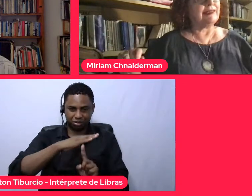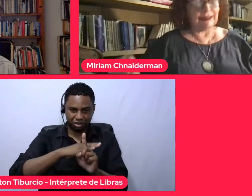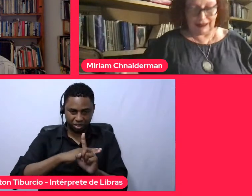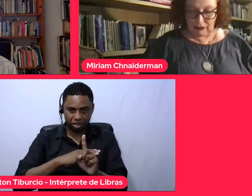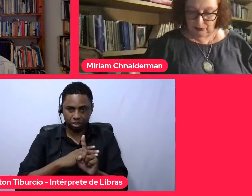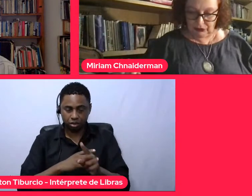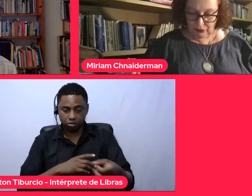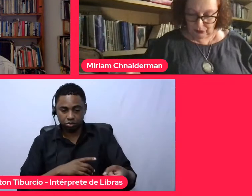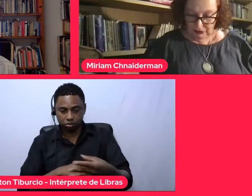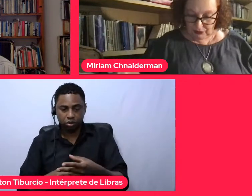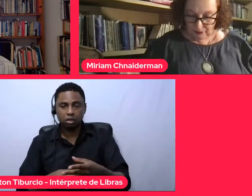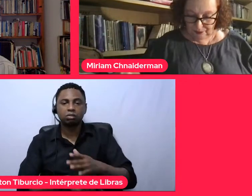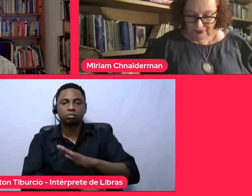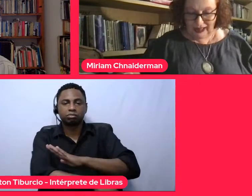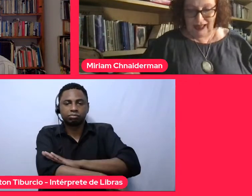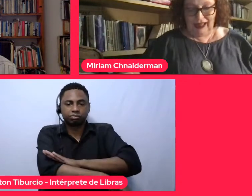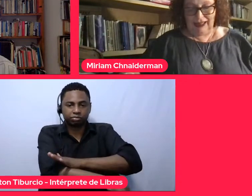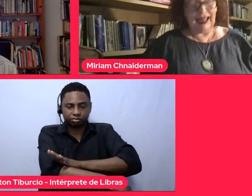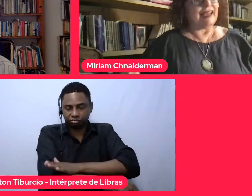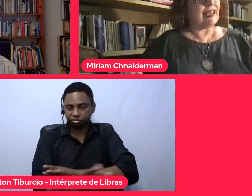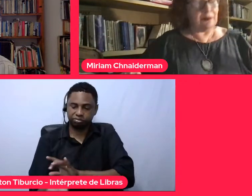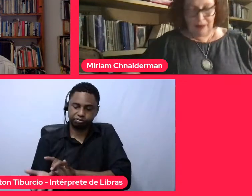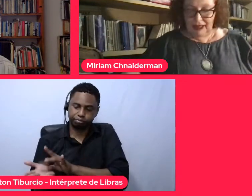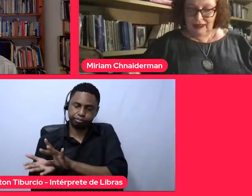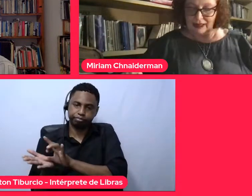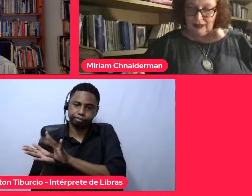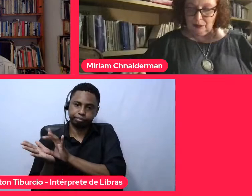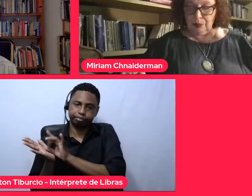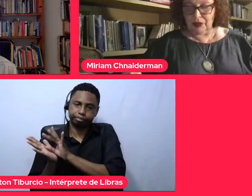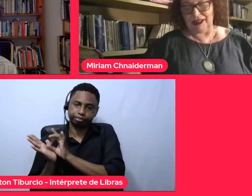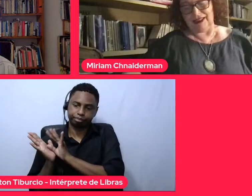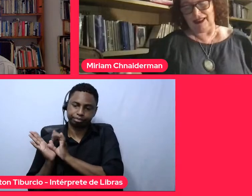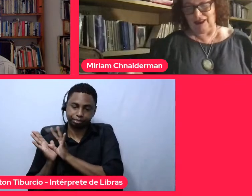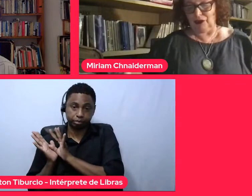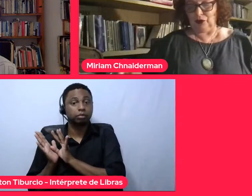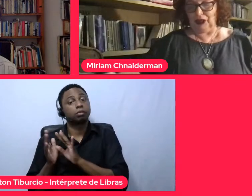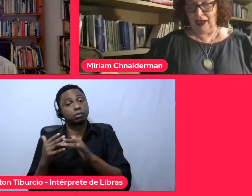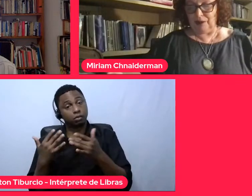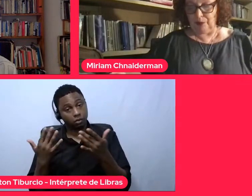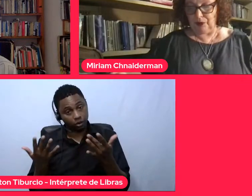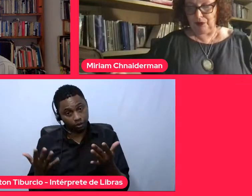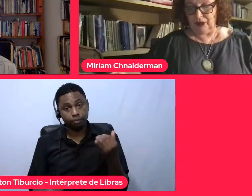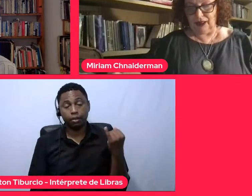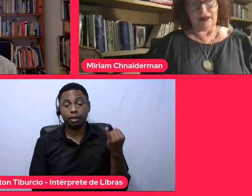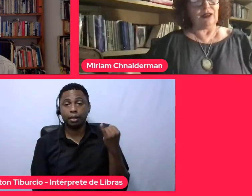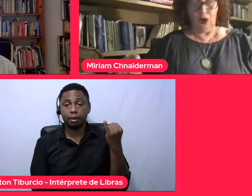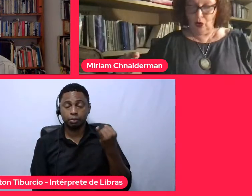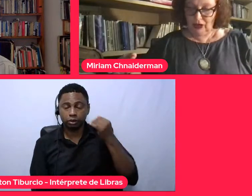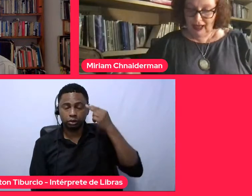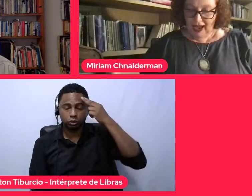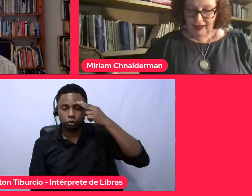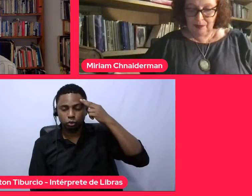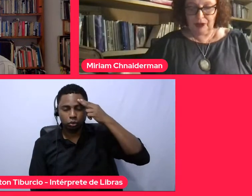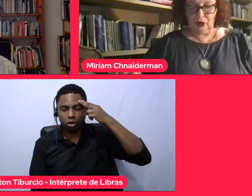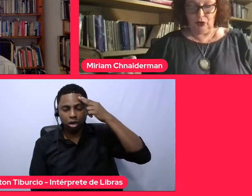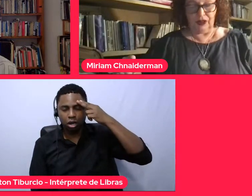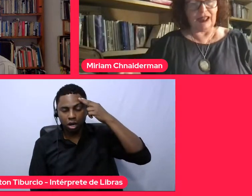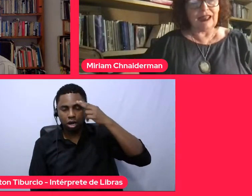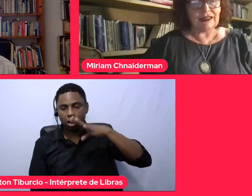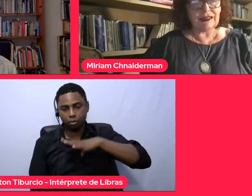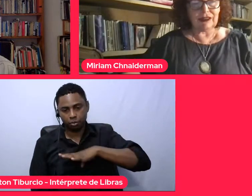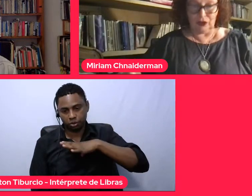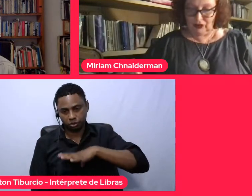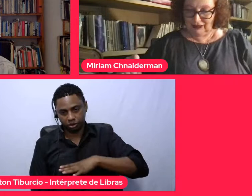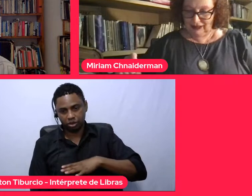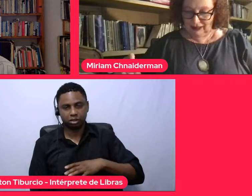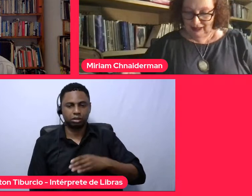sido racismo e exclusão. Daí a imensa importância de sonhar em português, ou em árabe ou